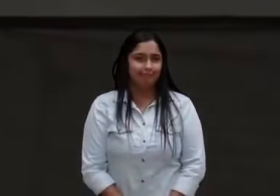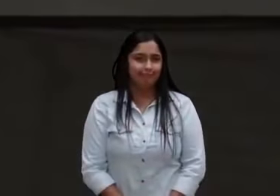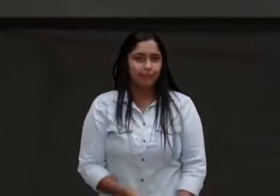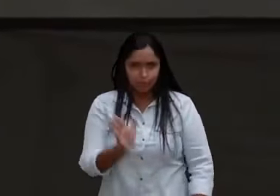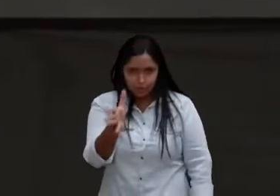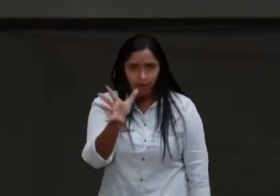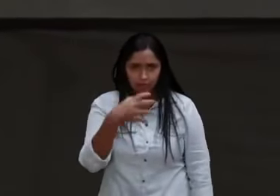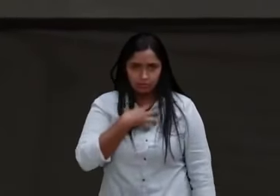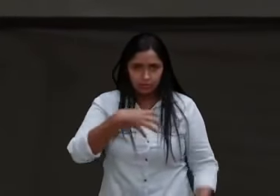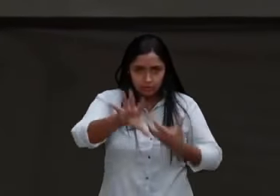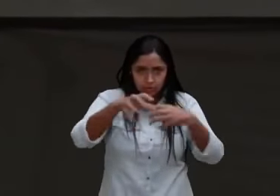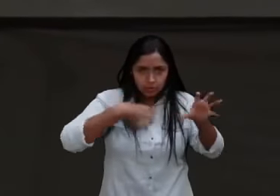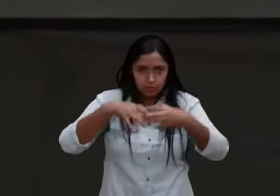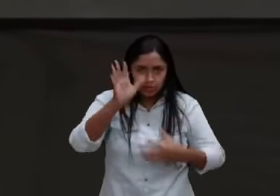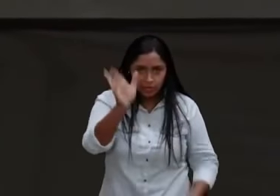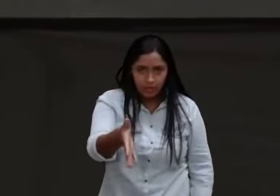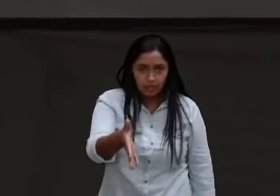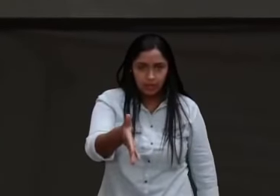quem aqui,